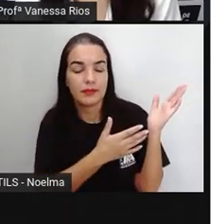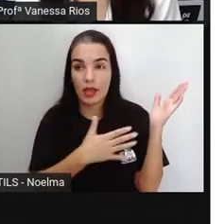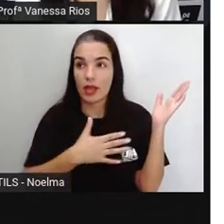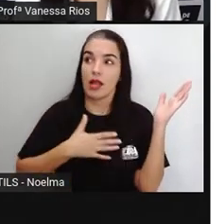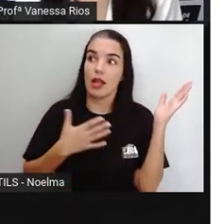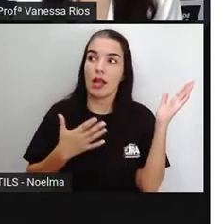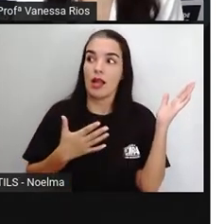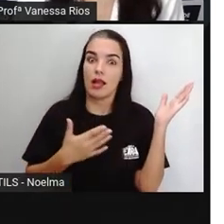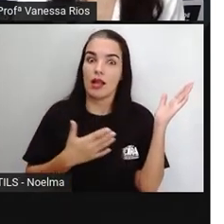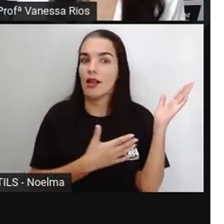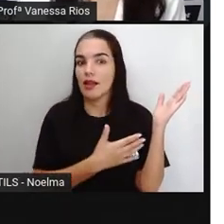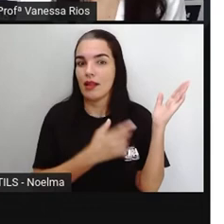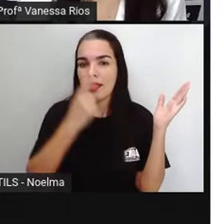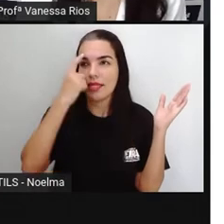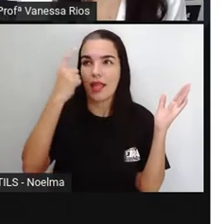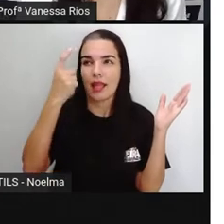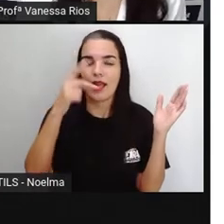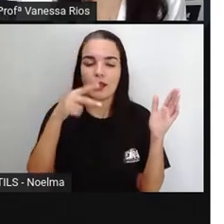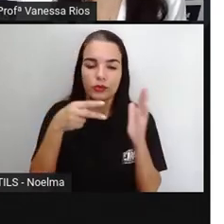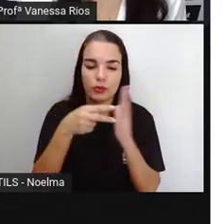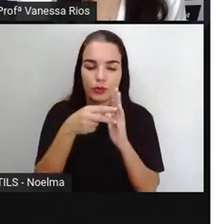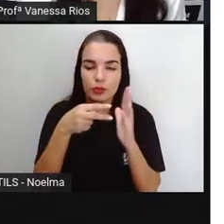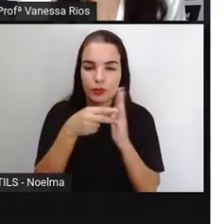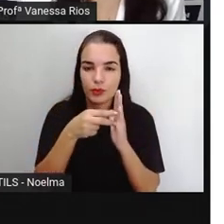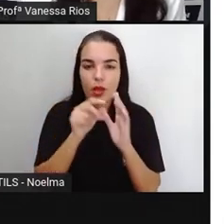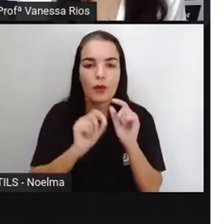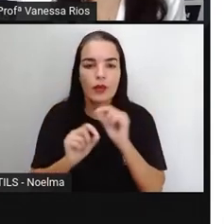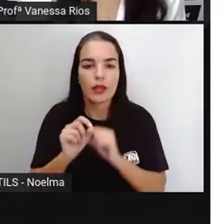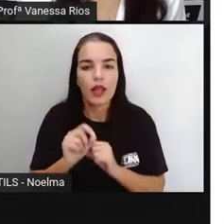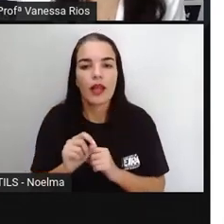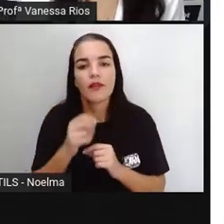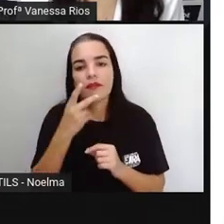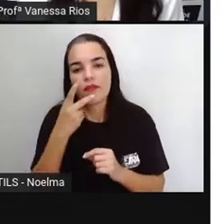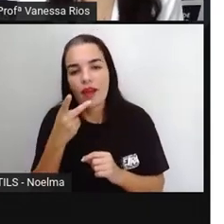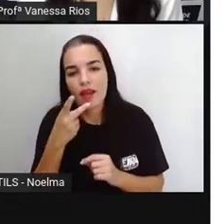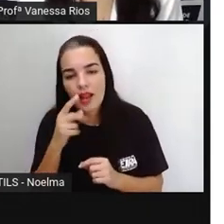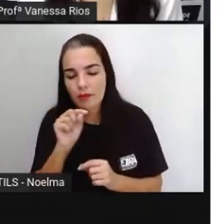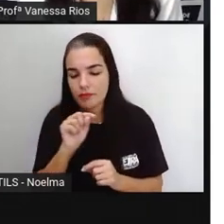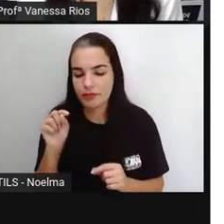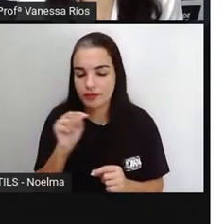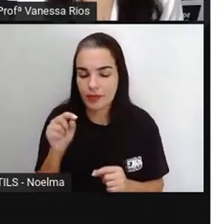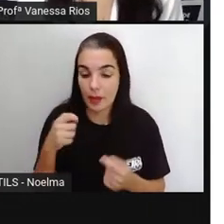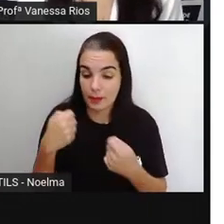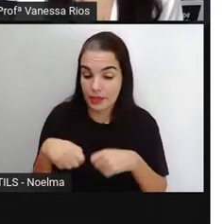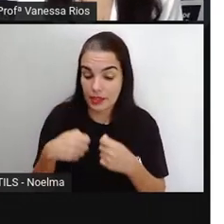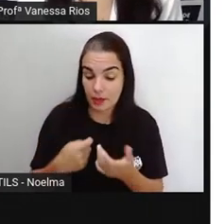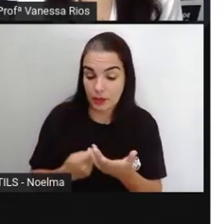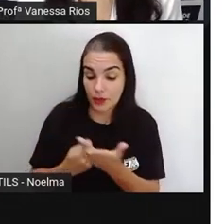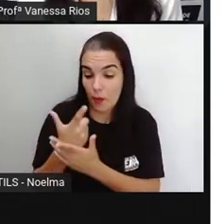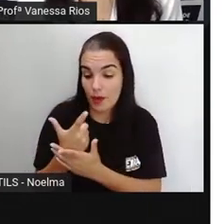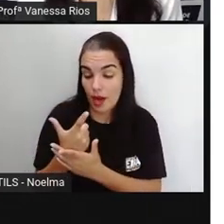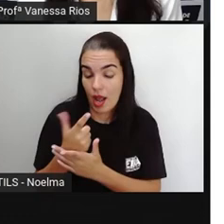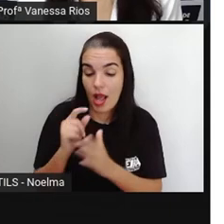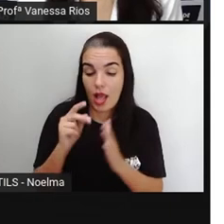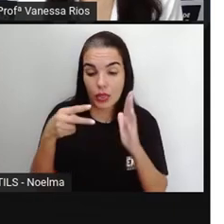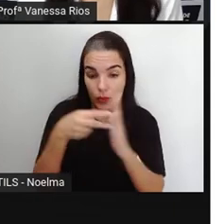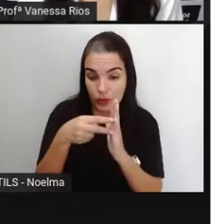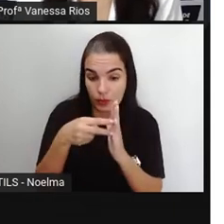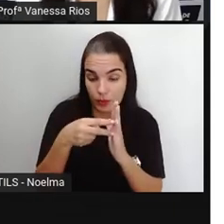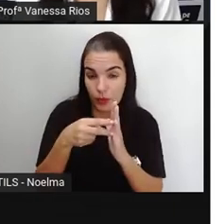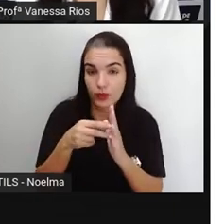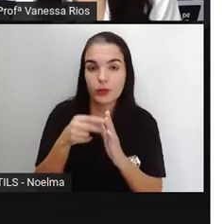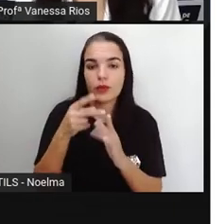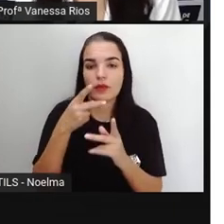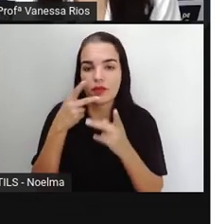pontos. E aí, quando vai começar a fala, né? Coloca o travessão, precisamos comprar. Aí colocou dois pontos de novo para